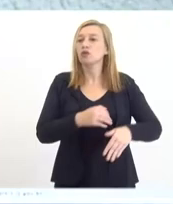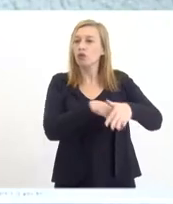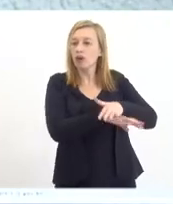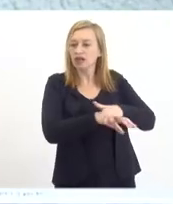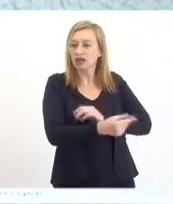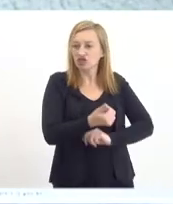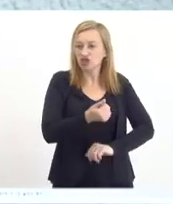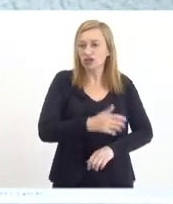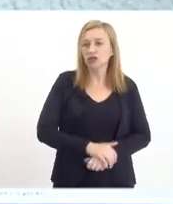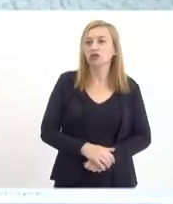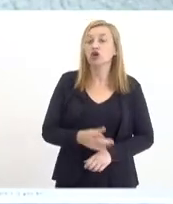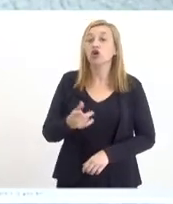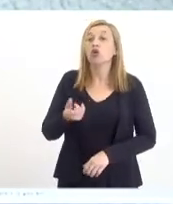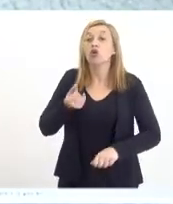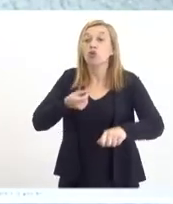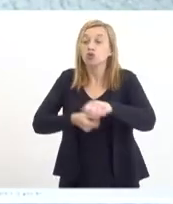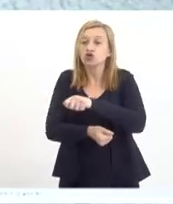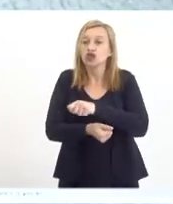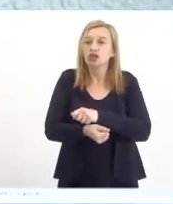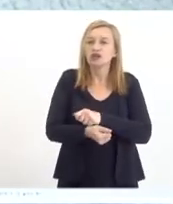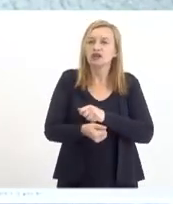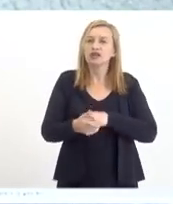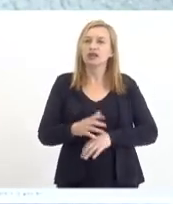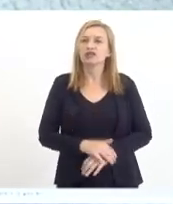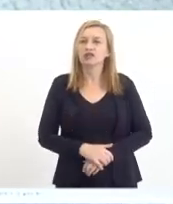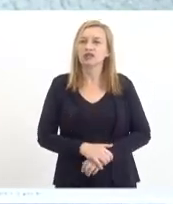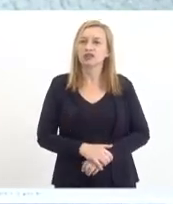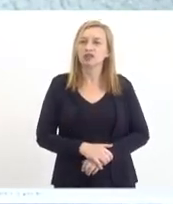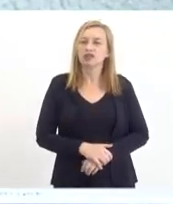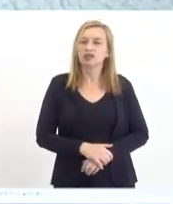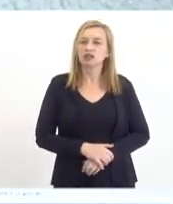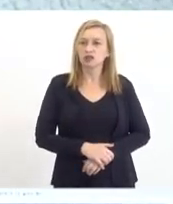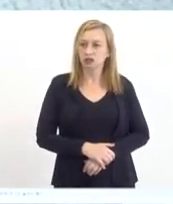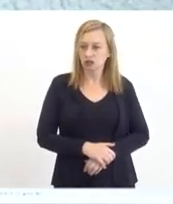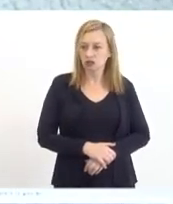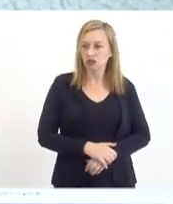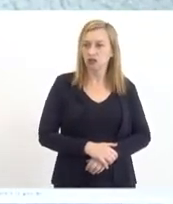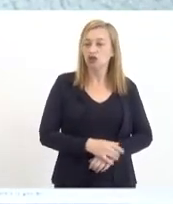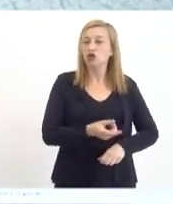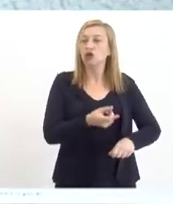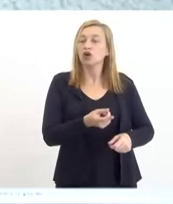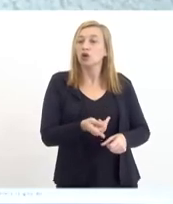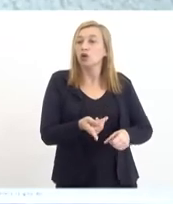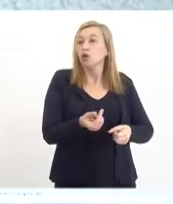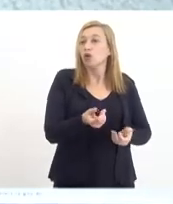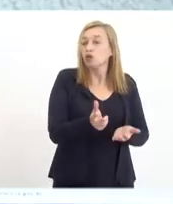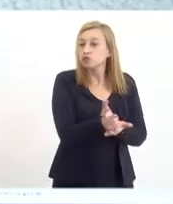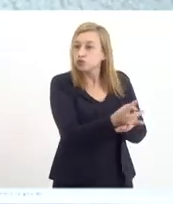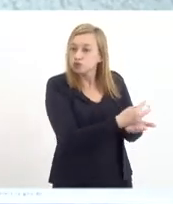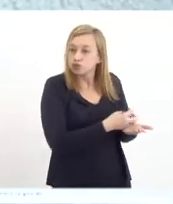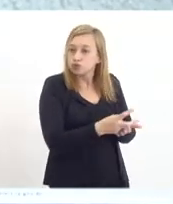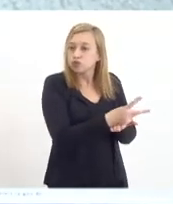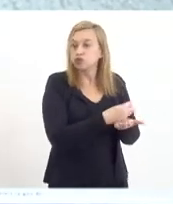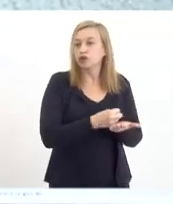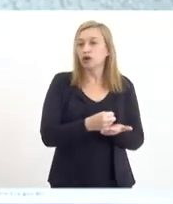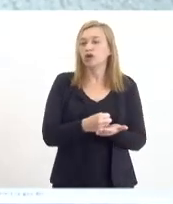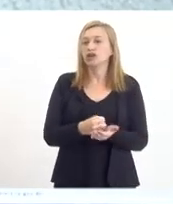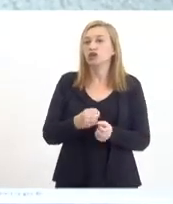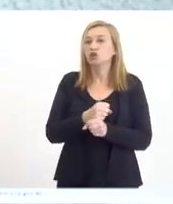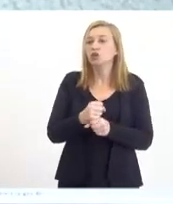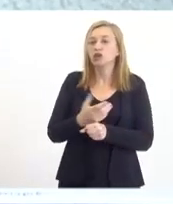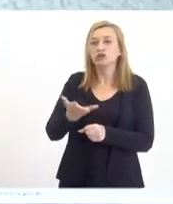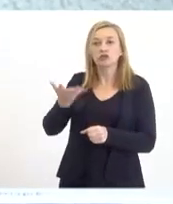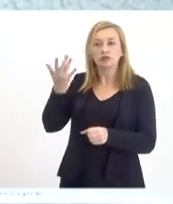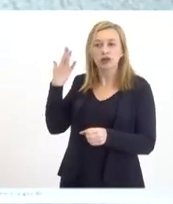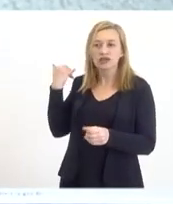O fundo será financiado com os recursos dos excedentes dos royalties, sempre comparado à arrecadação do ano anterior.